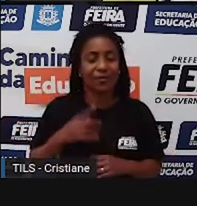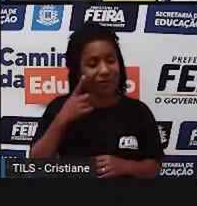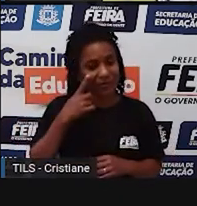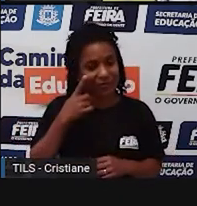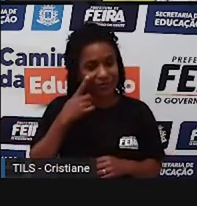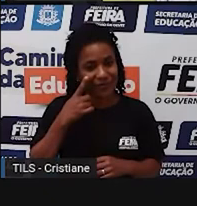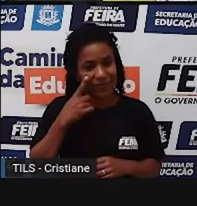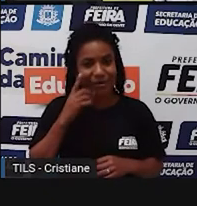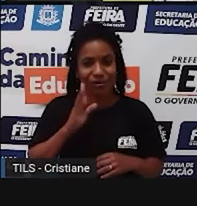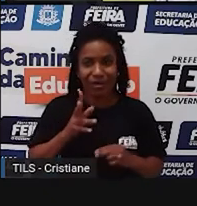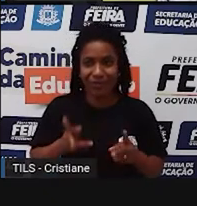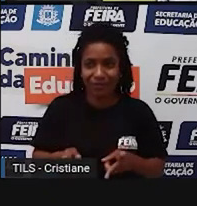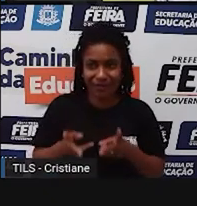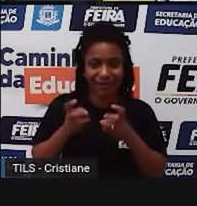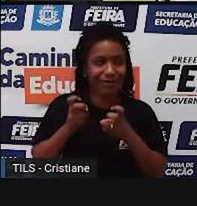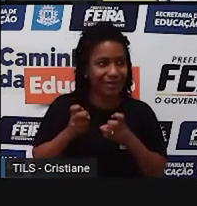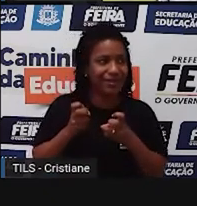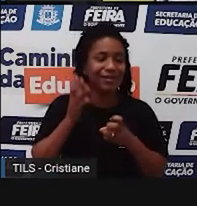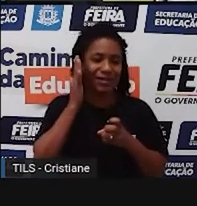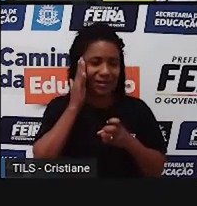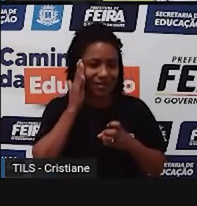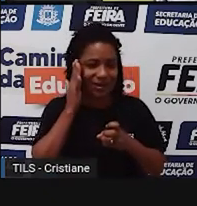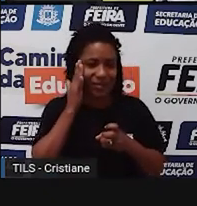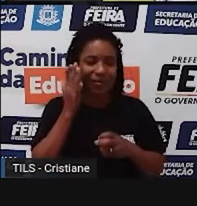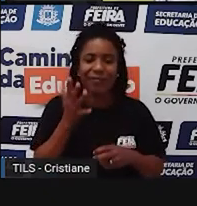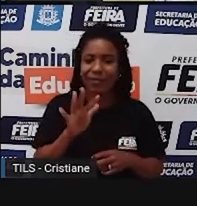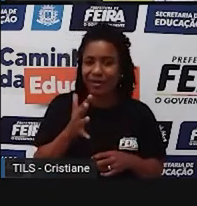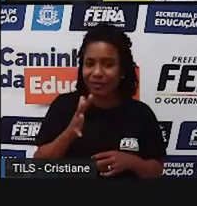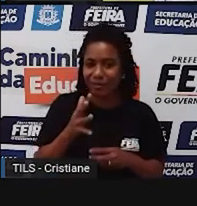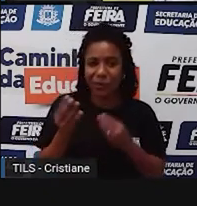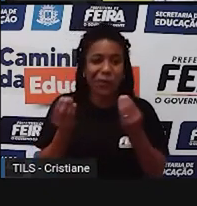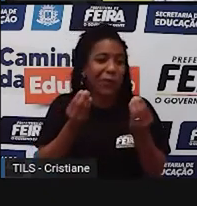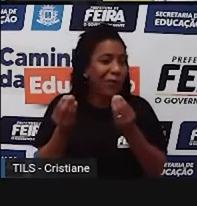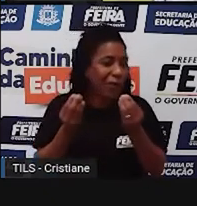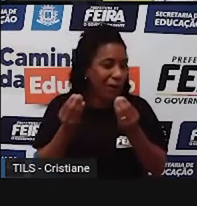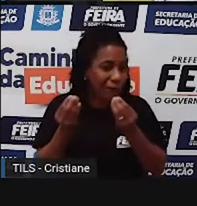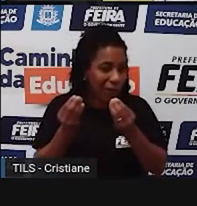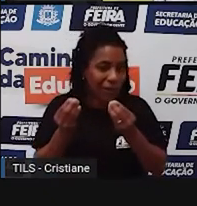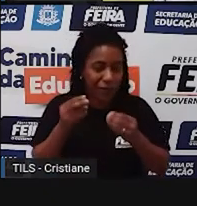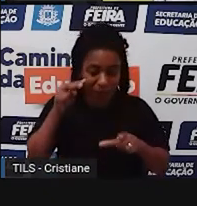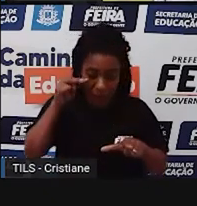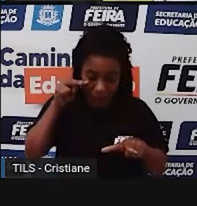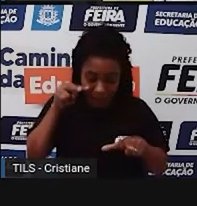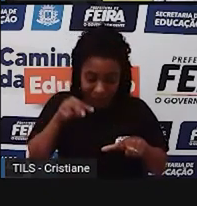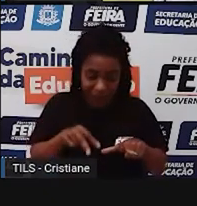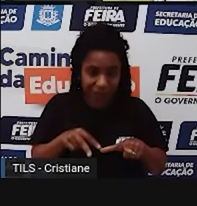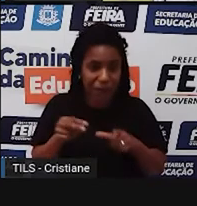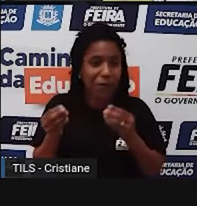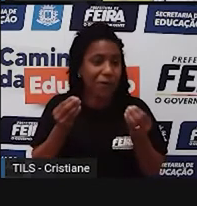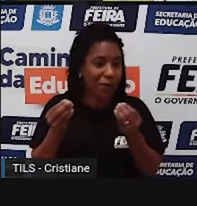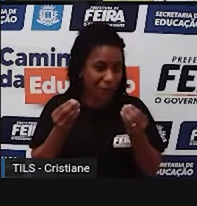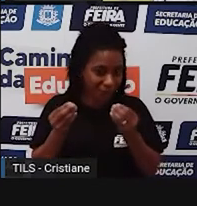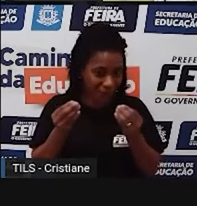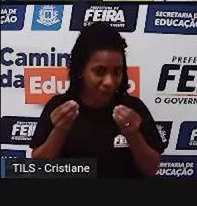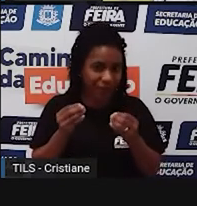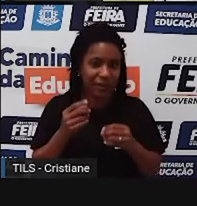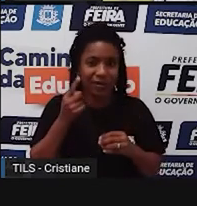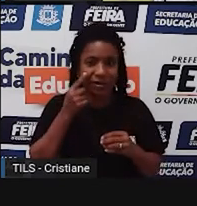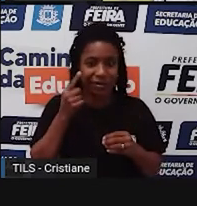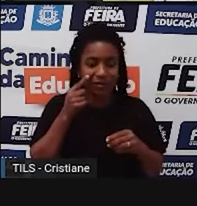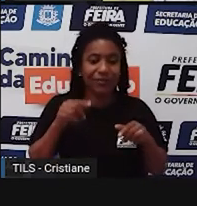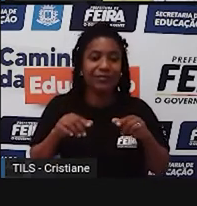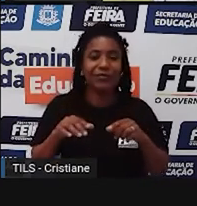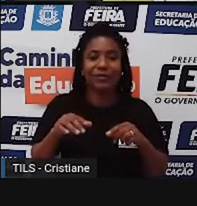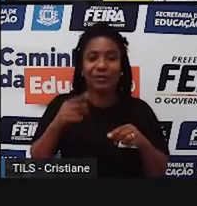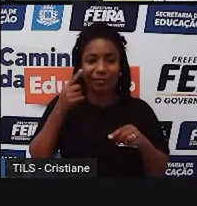identifiquei isso, então eu já sei mais ou menos, né, o que é que eu vou observar. É tanto que você percebe que o lado contrário que você está